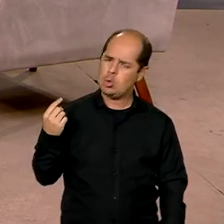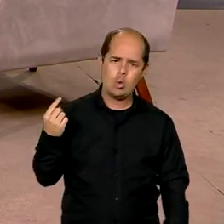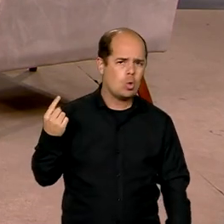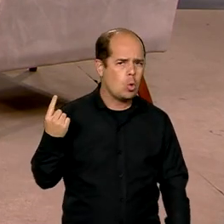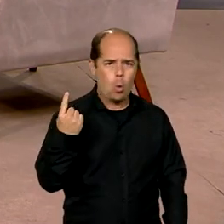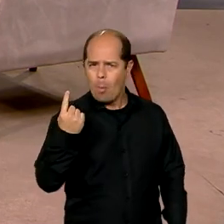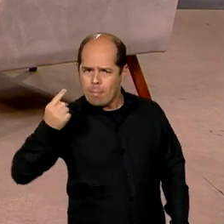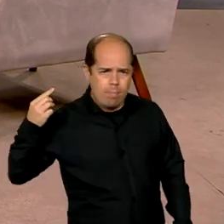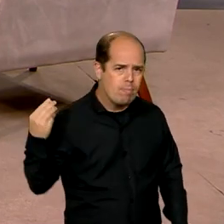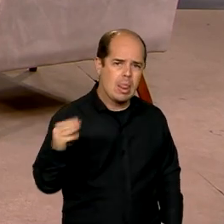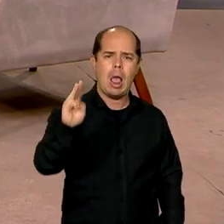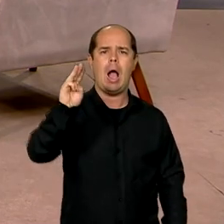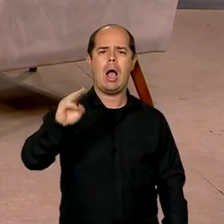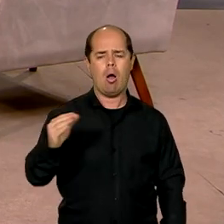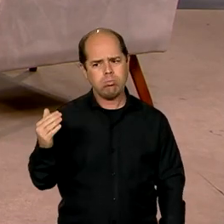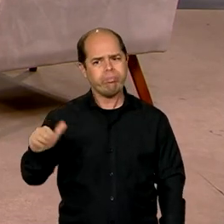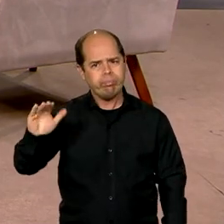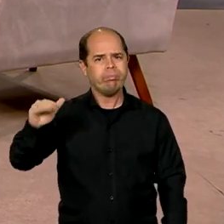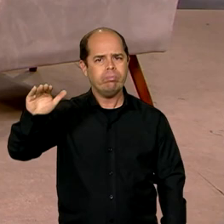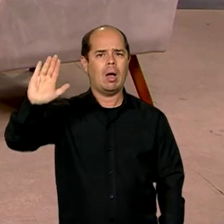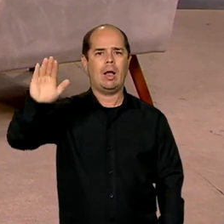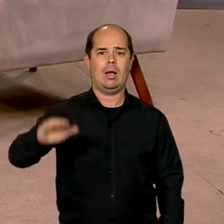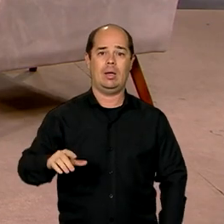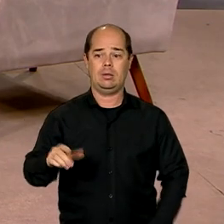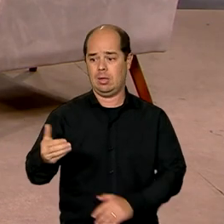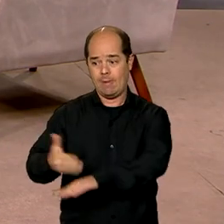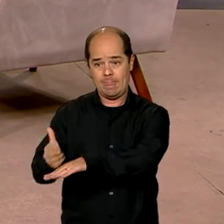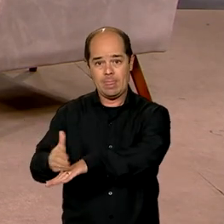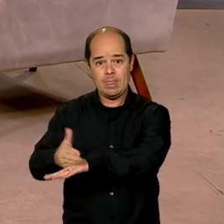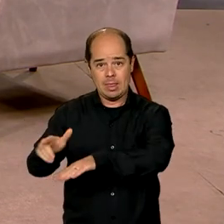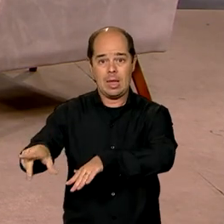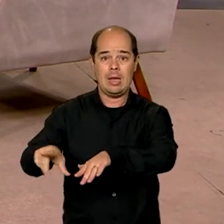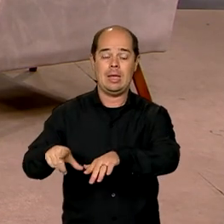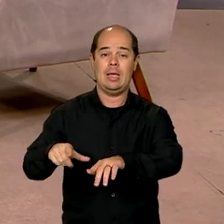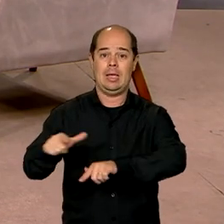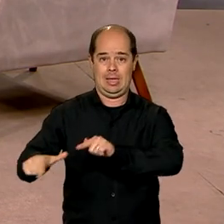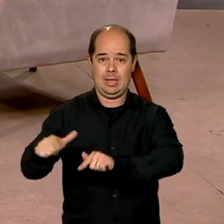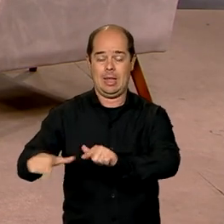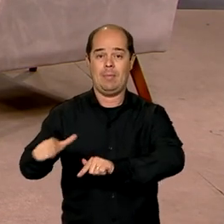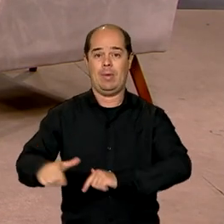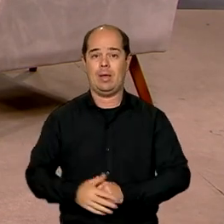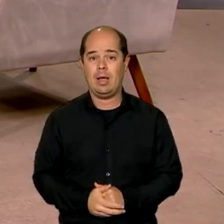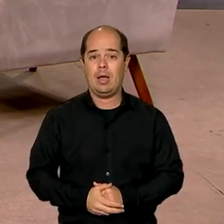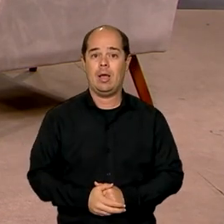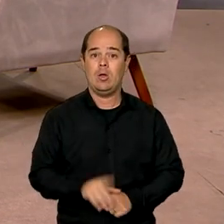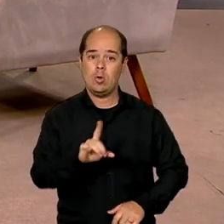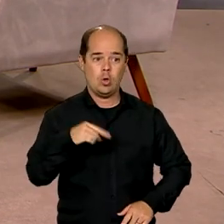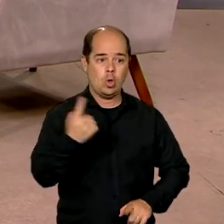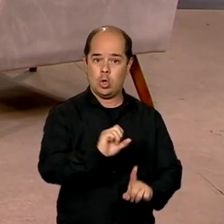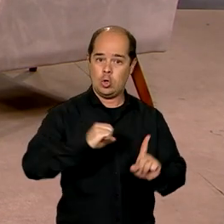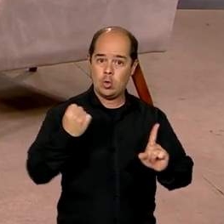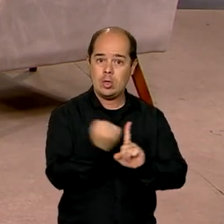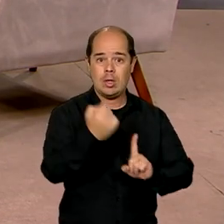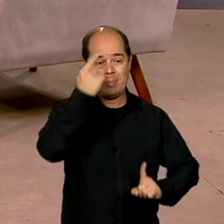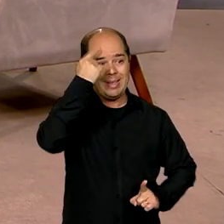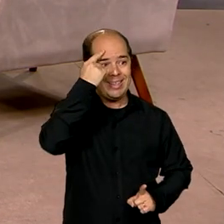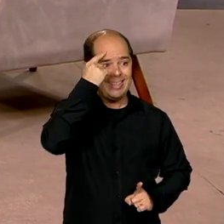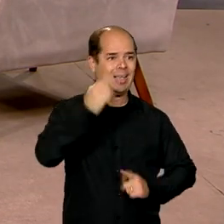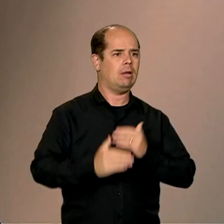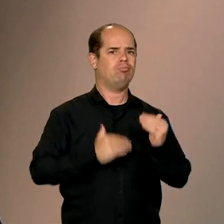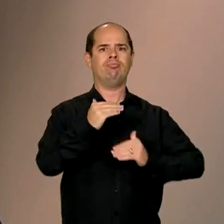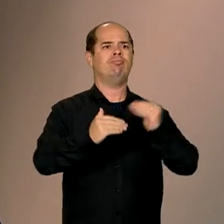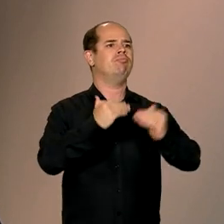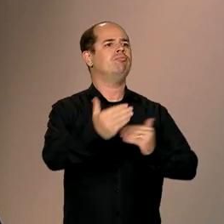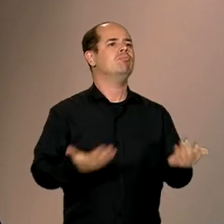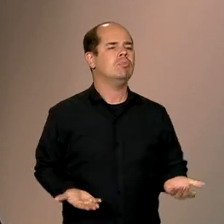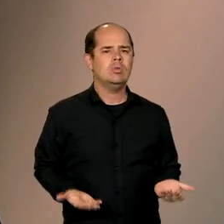absolutamente nenhum sentido, uma sociedade que se diz desenvolvida, colocar a criança para ser explorada